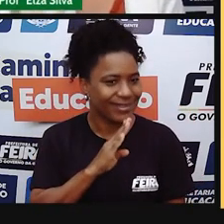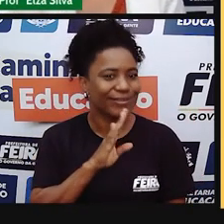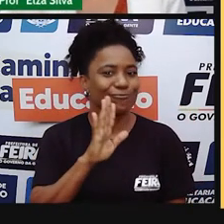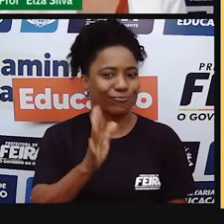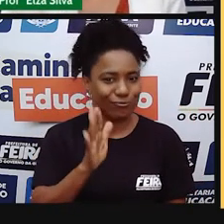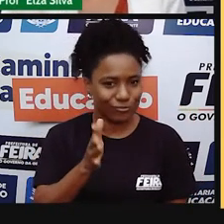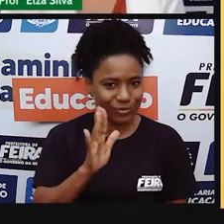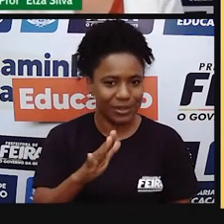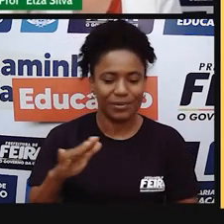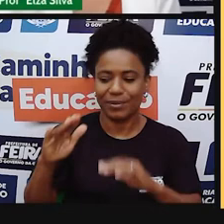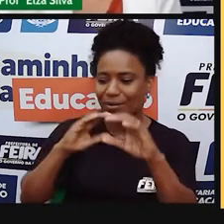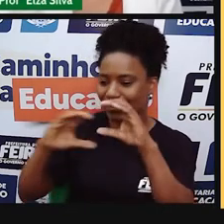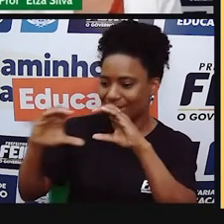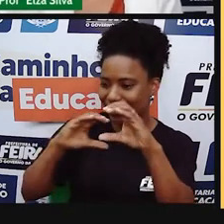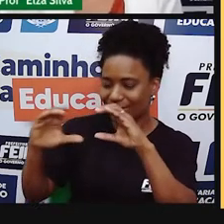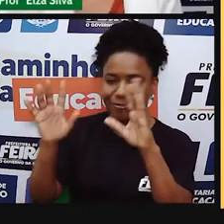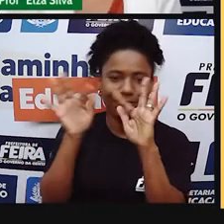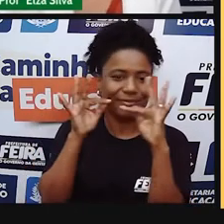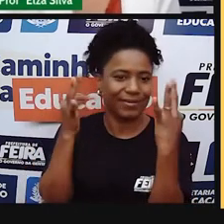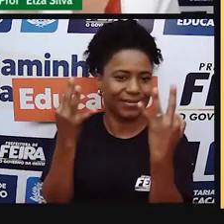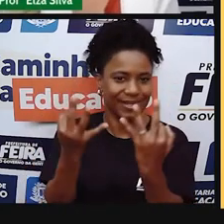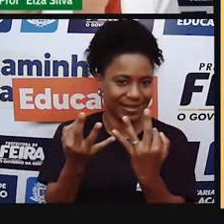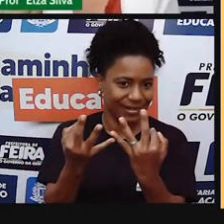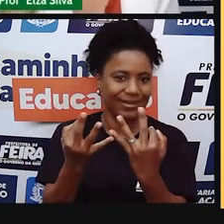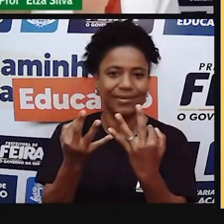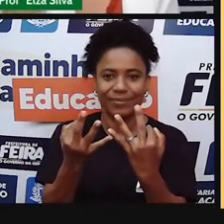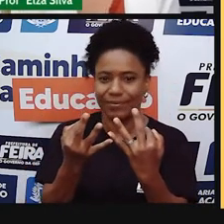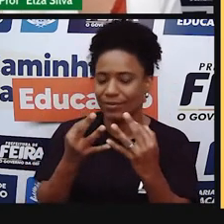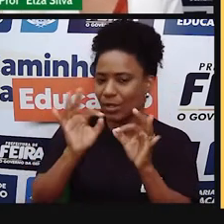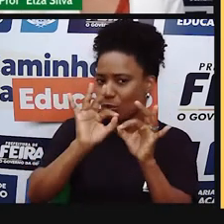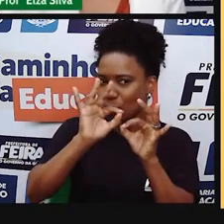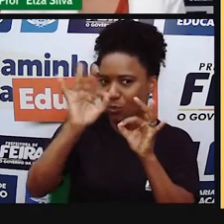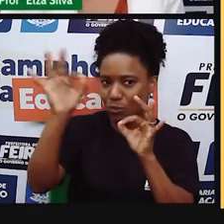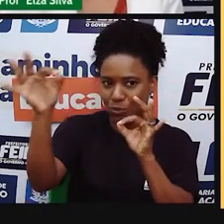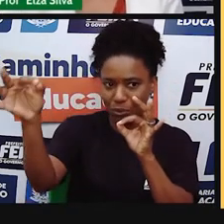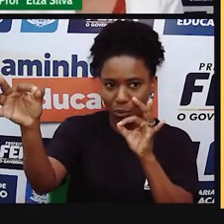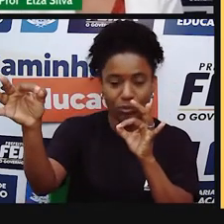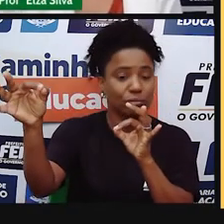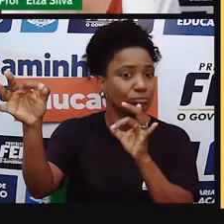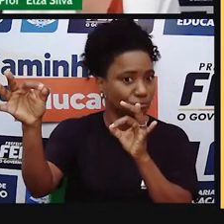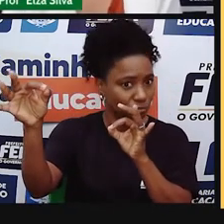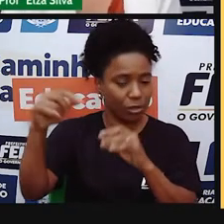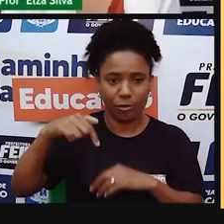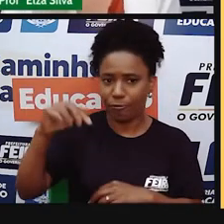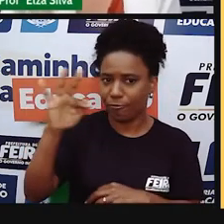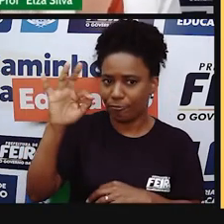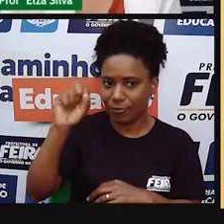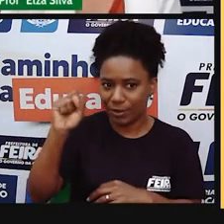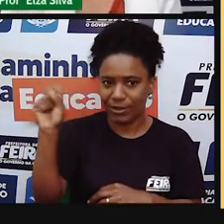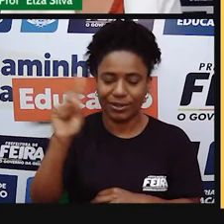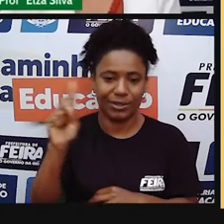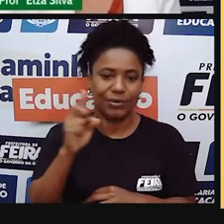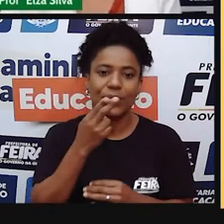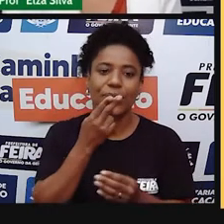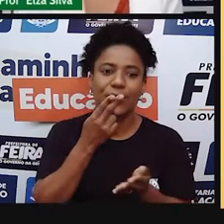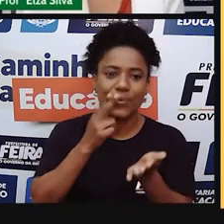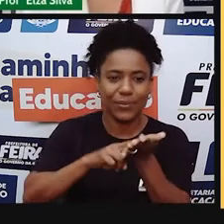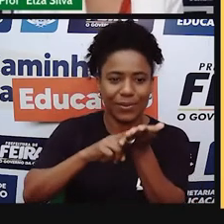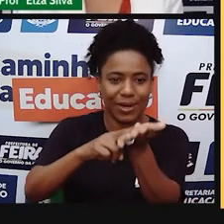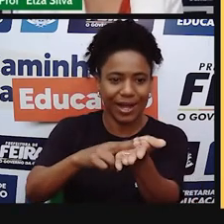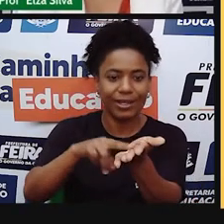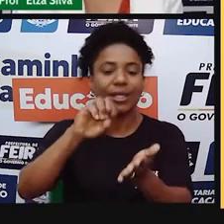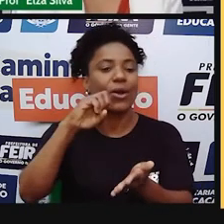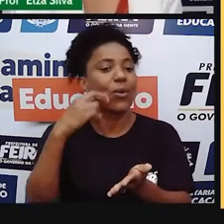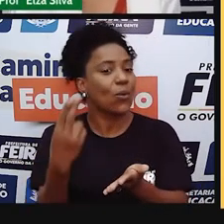Eu me comunicava com meus familiares que moravam fora de Feira de Santana através de cartas e de